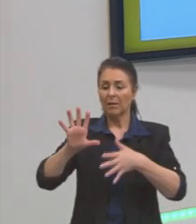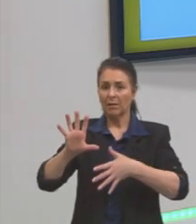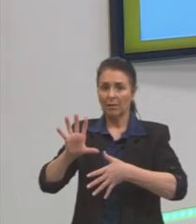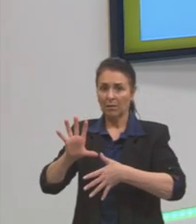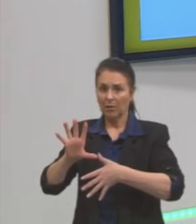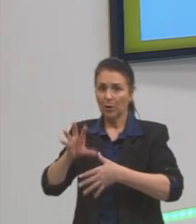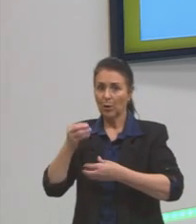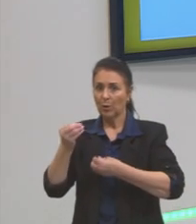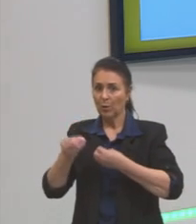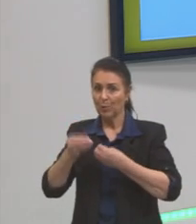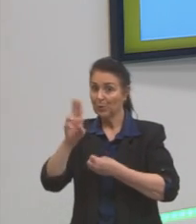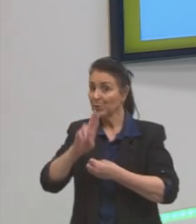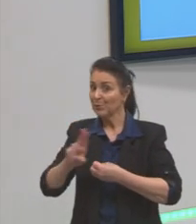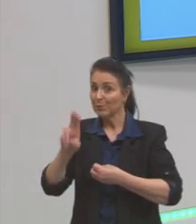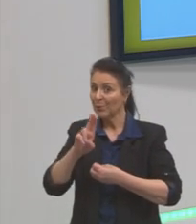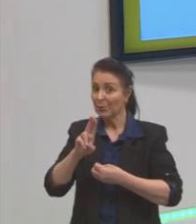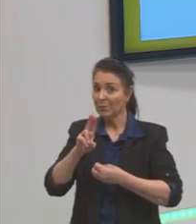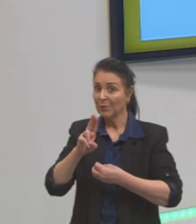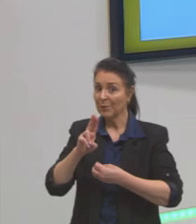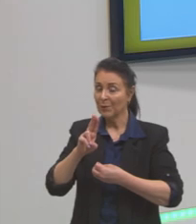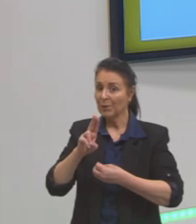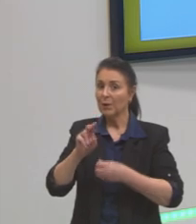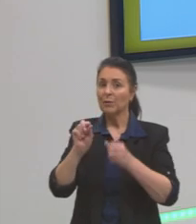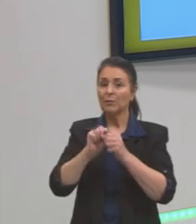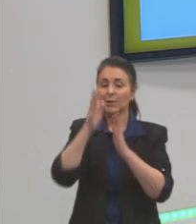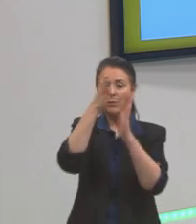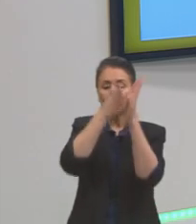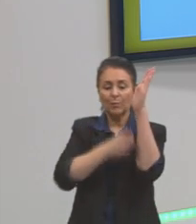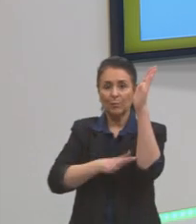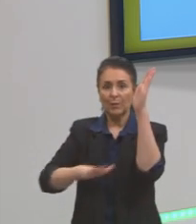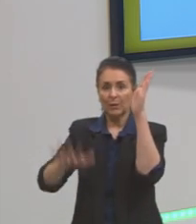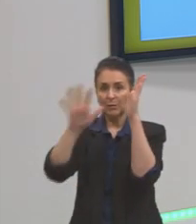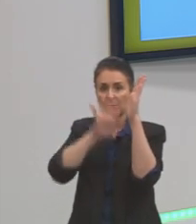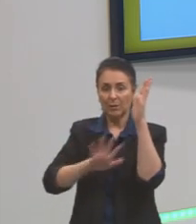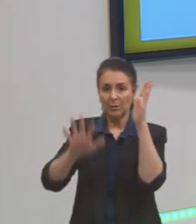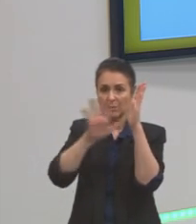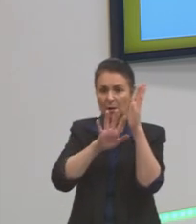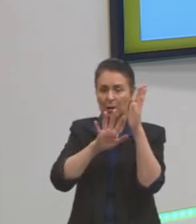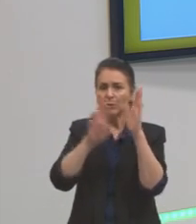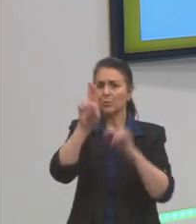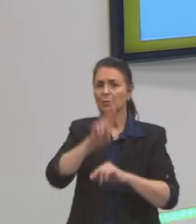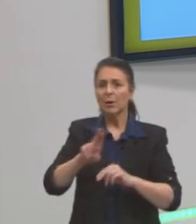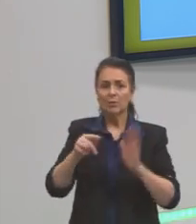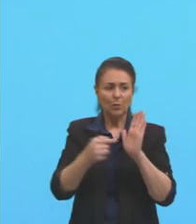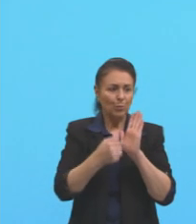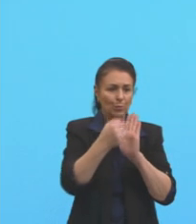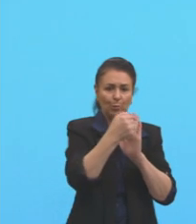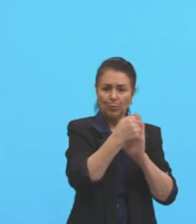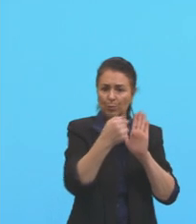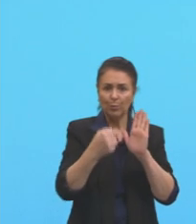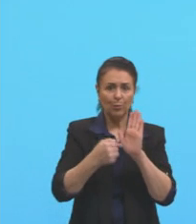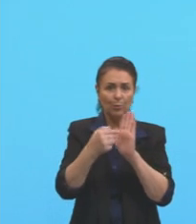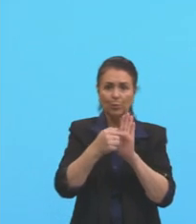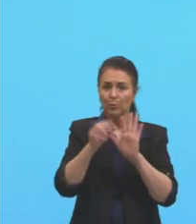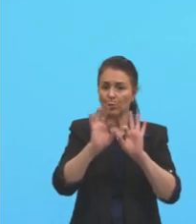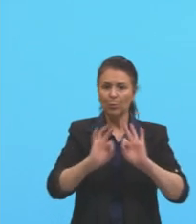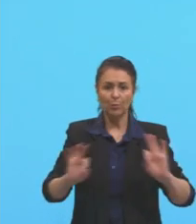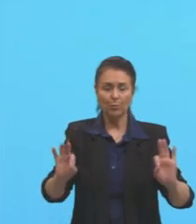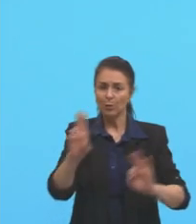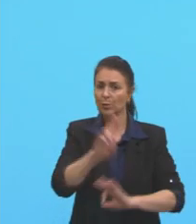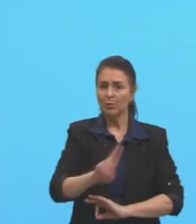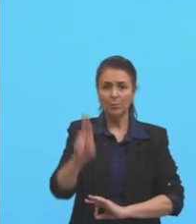quis, então, pegar um plano cartesiano aqui e estabelecer alguns pontos, pontos comuns no nosso dia a dia. Como eu falei no começo da aula,